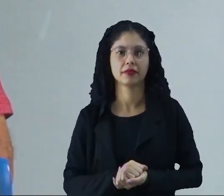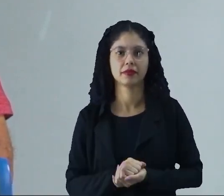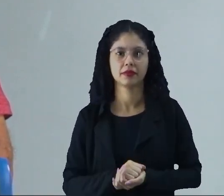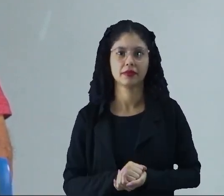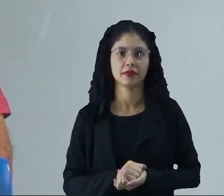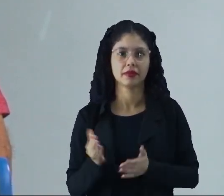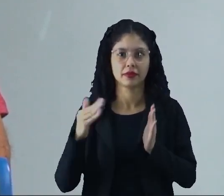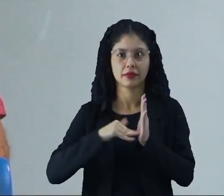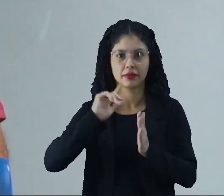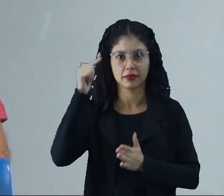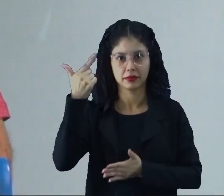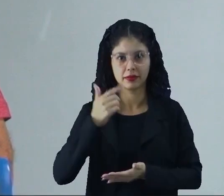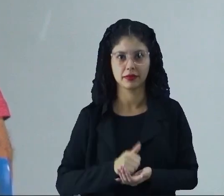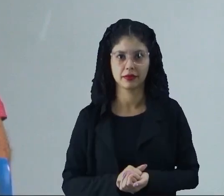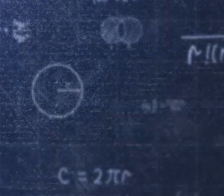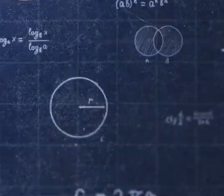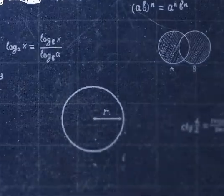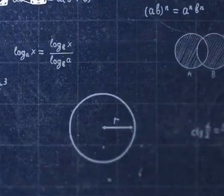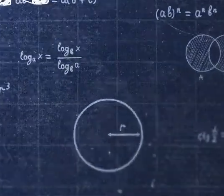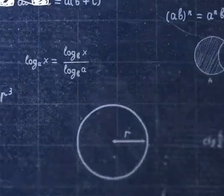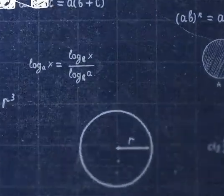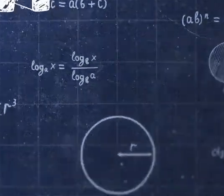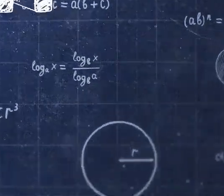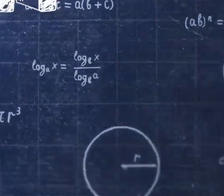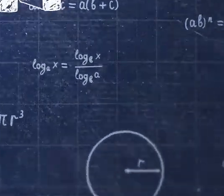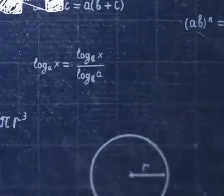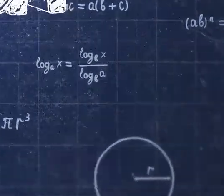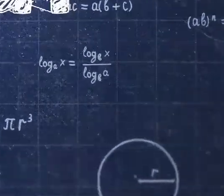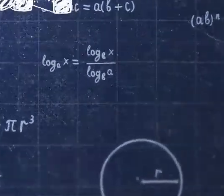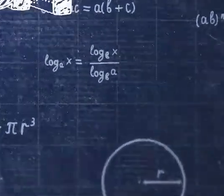então até a próxima e